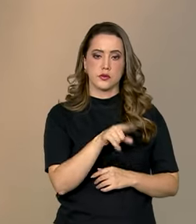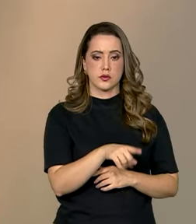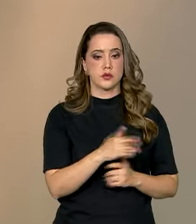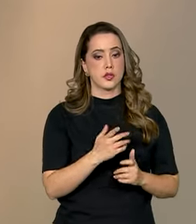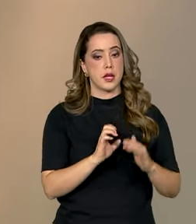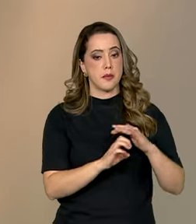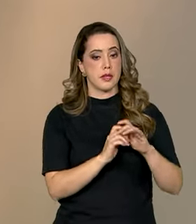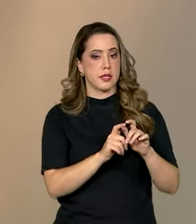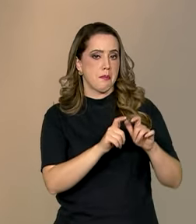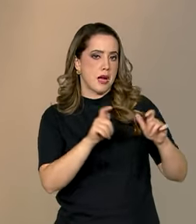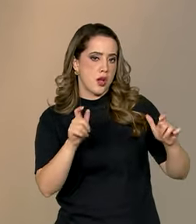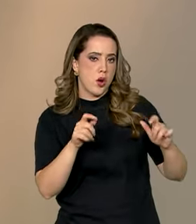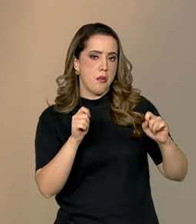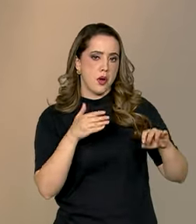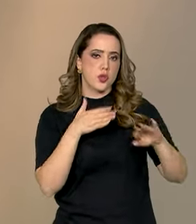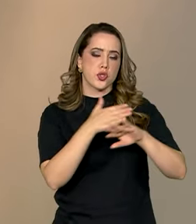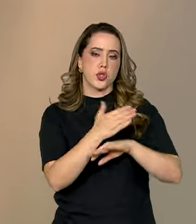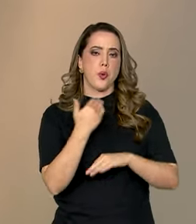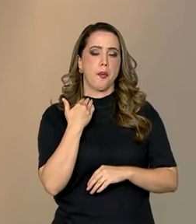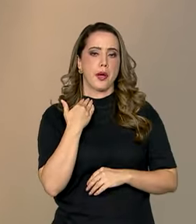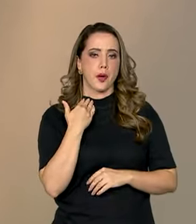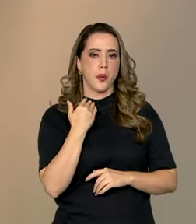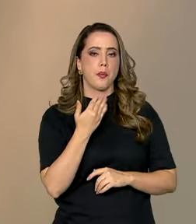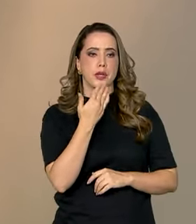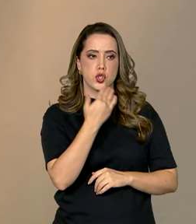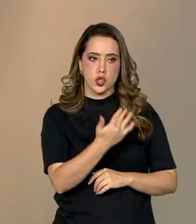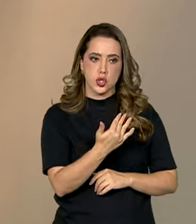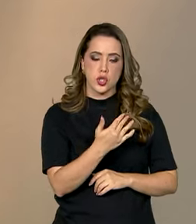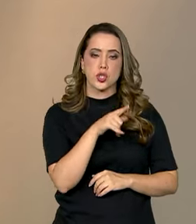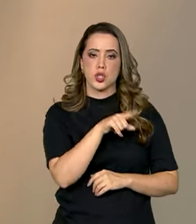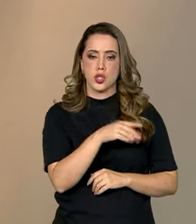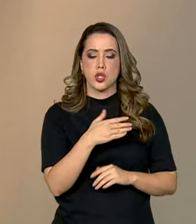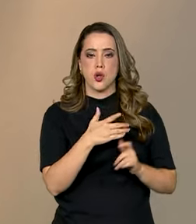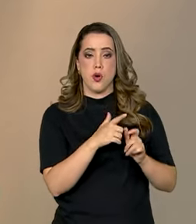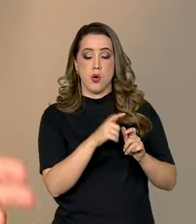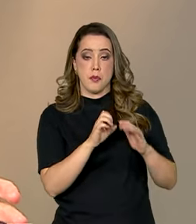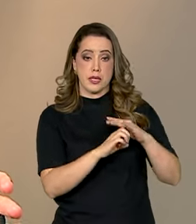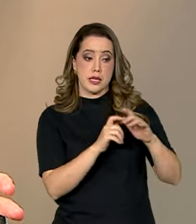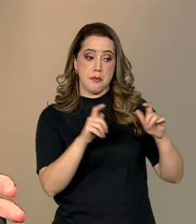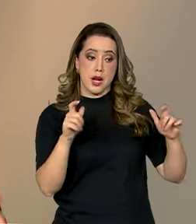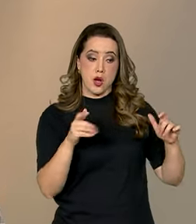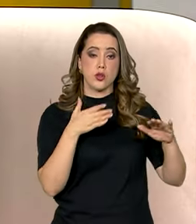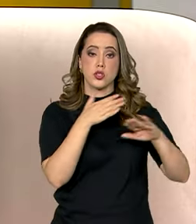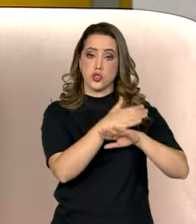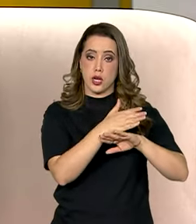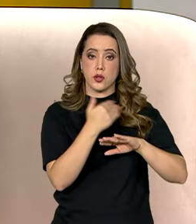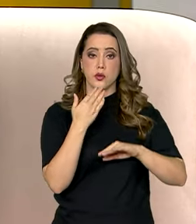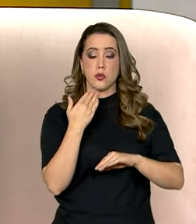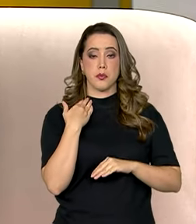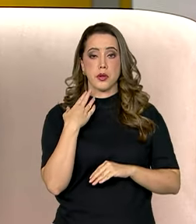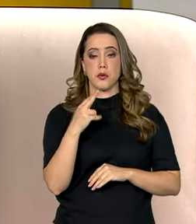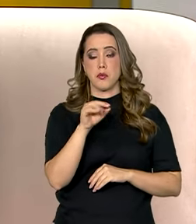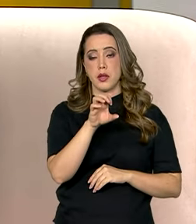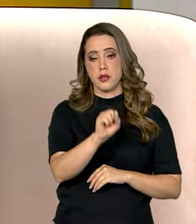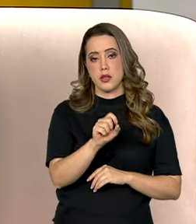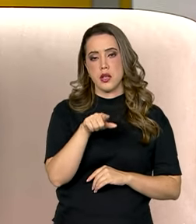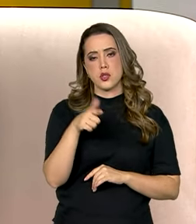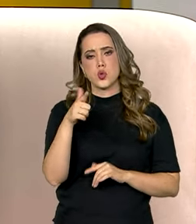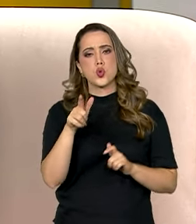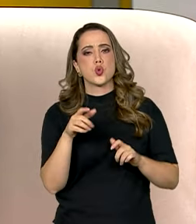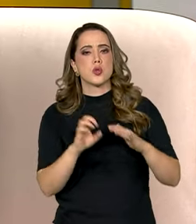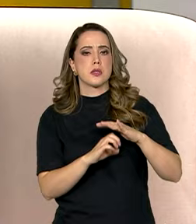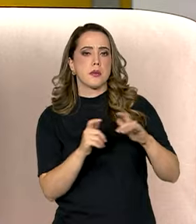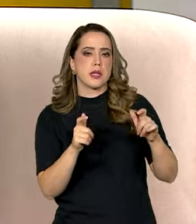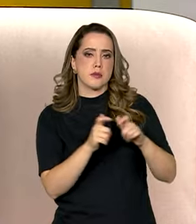de maior porte, pode ir direto no BNDES, de médio e maior porte, direto no BNDES, pegar o seu empréstimo. E aqueles que são menores podem pegar numa rede de mais de 50